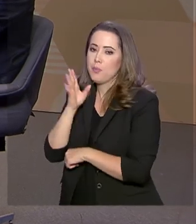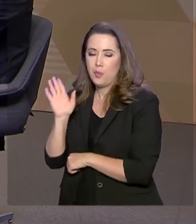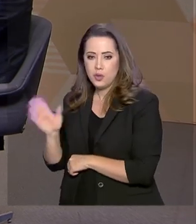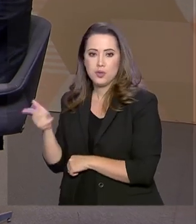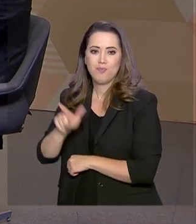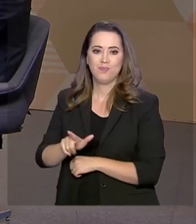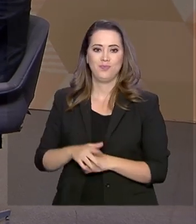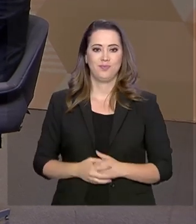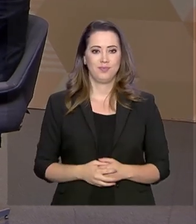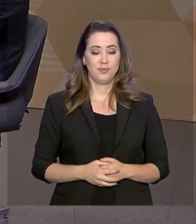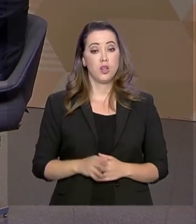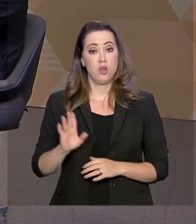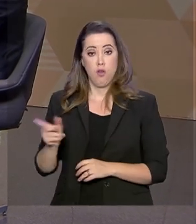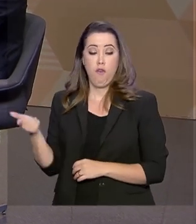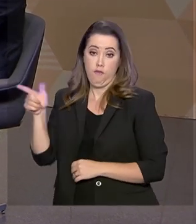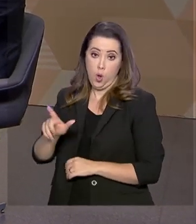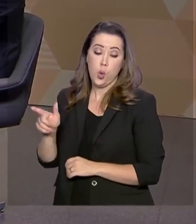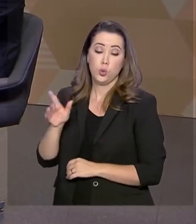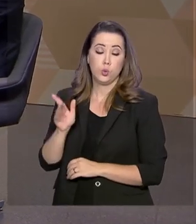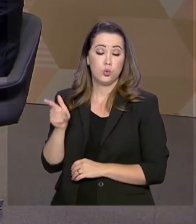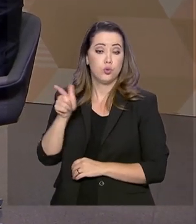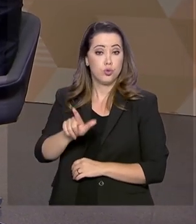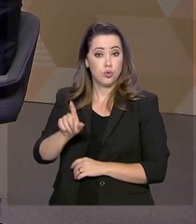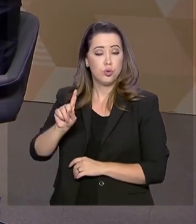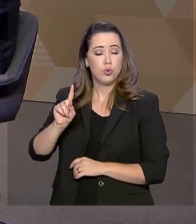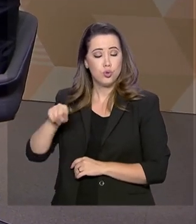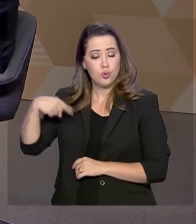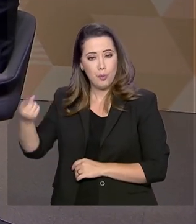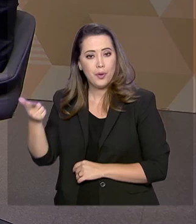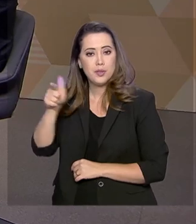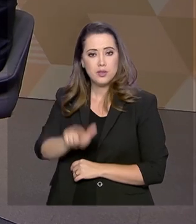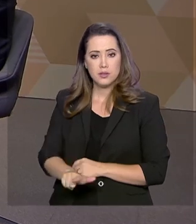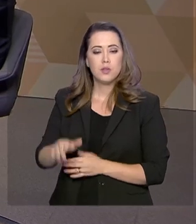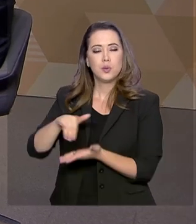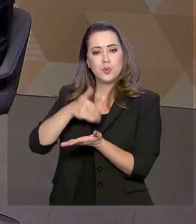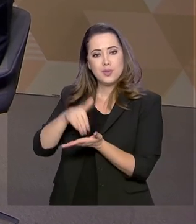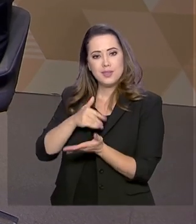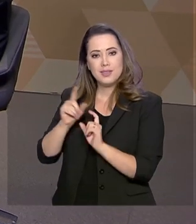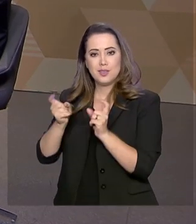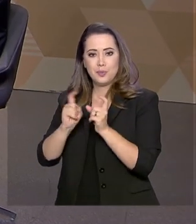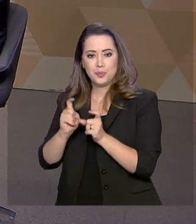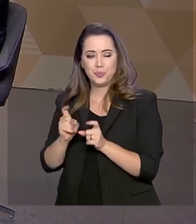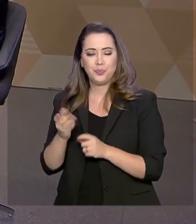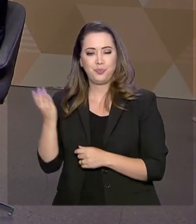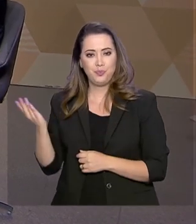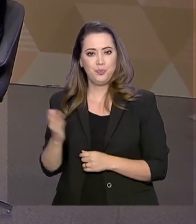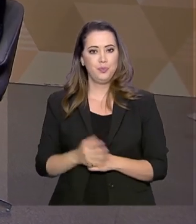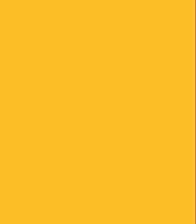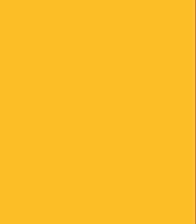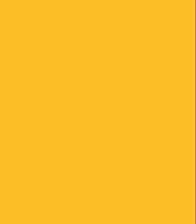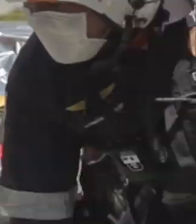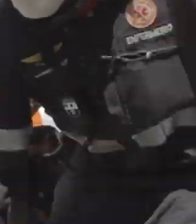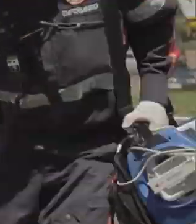volta em instantes. Eu volto daqui a pouco com o secretário de gestão do Ministério da Economia, Cristiano Recker.